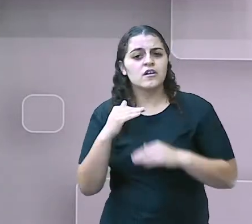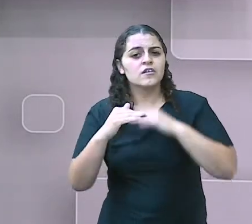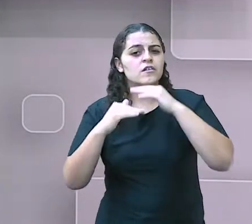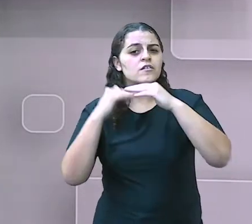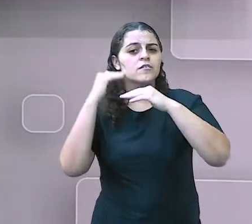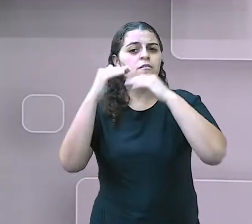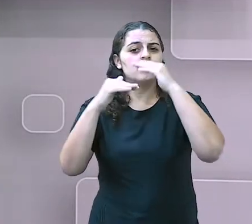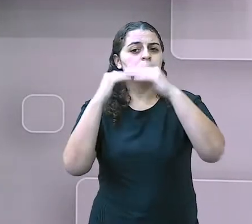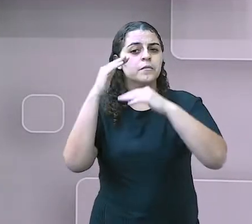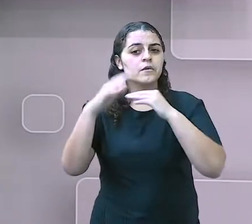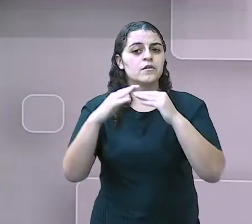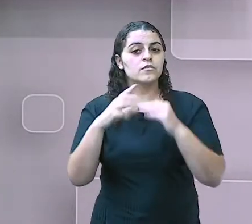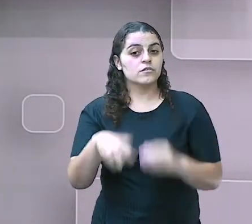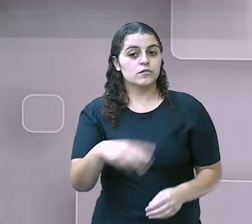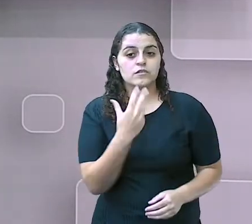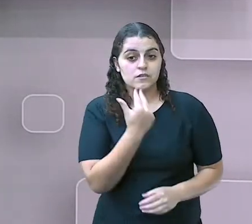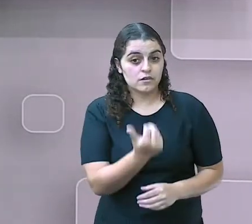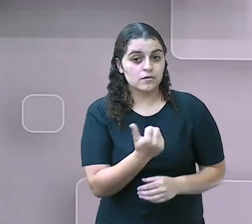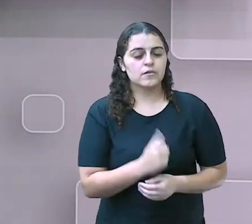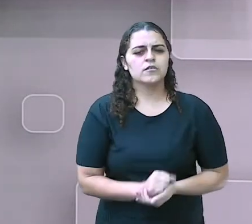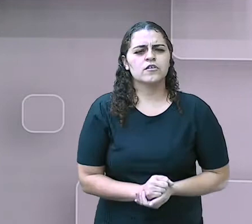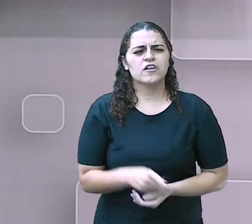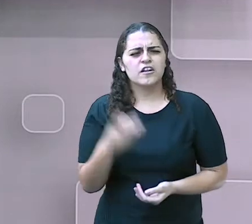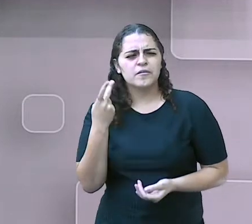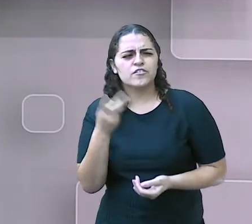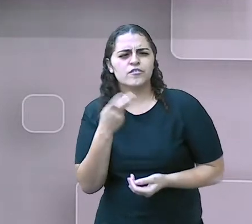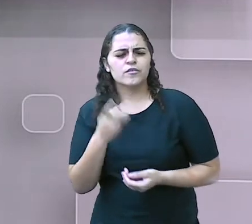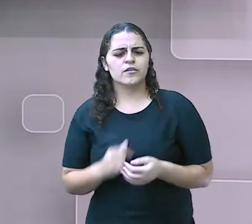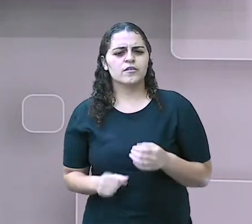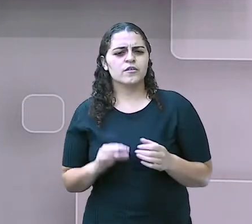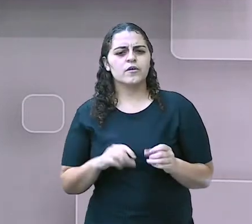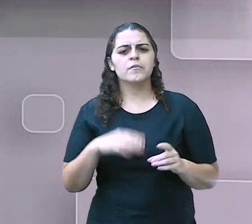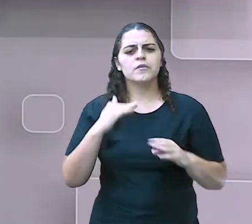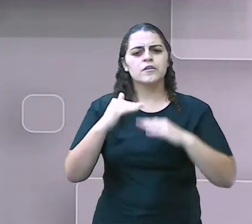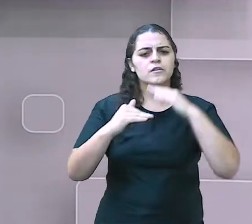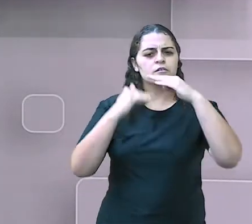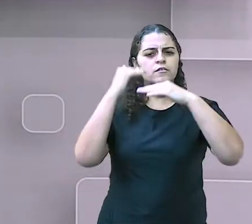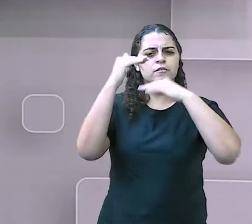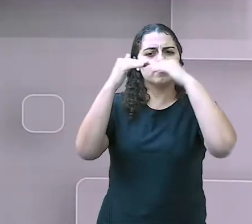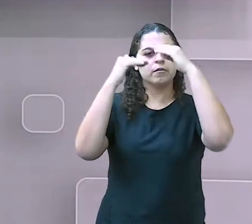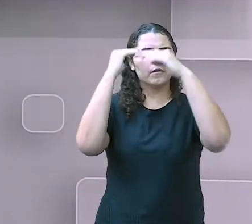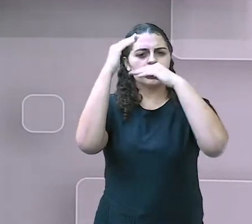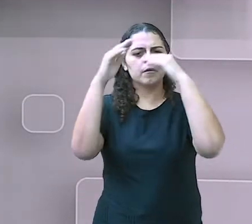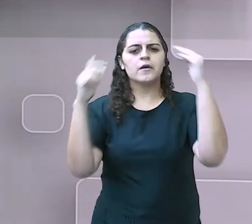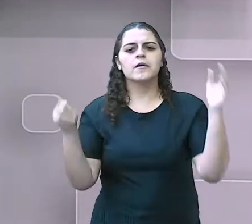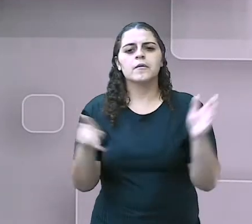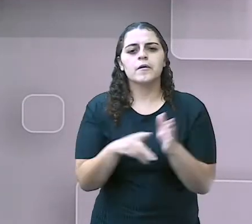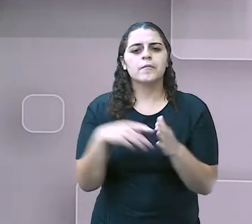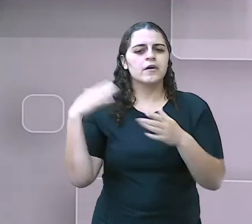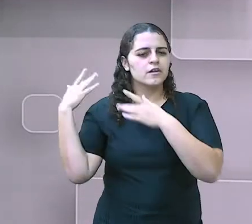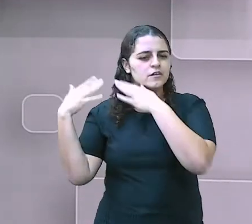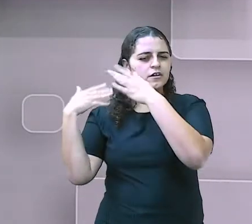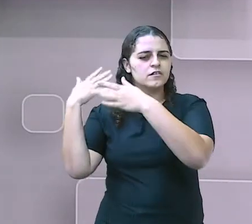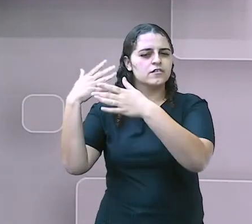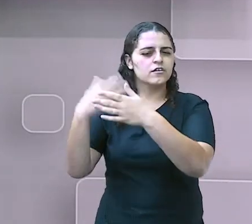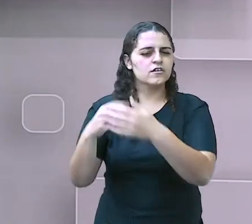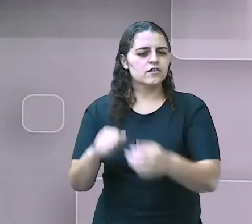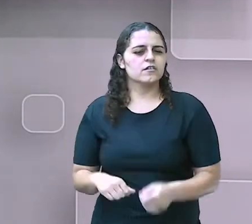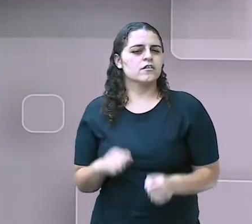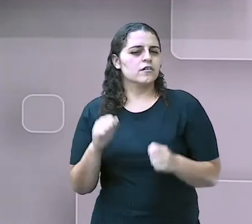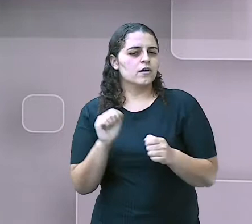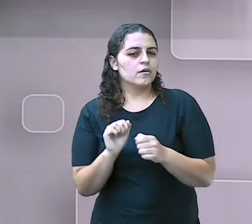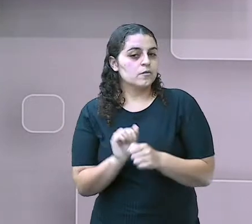aquisição. Lembra que a gente comentou sobre aqueles marcos do desenvolvimento, os padrões que são esperados, né? As